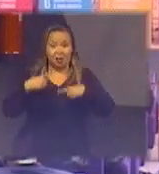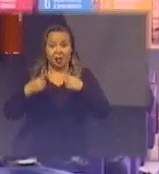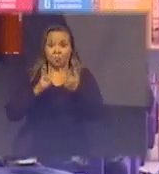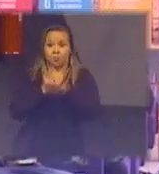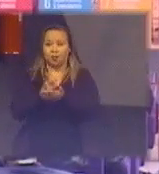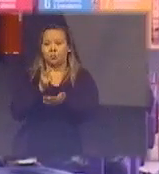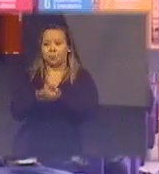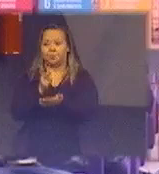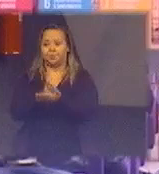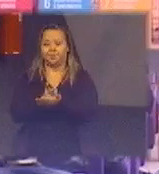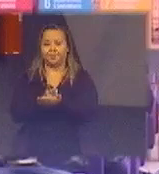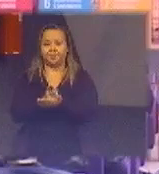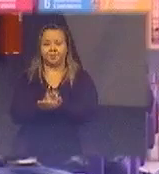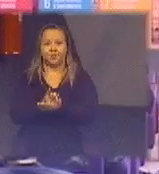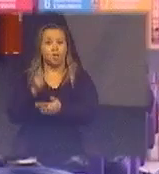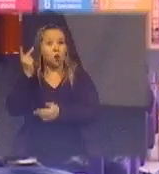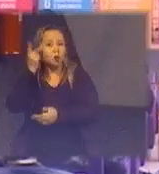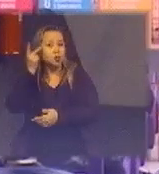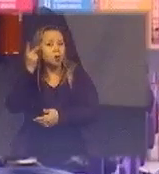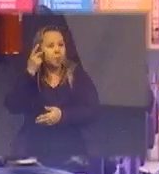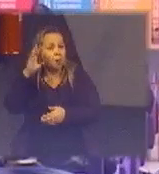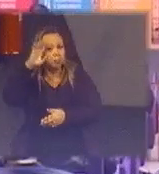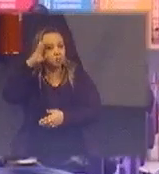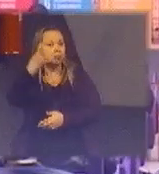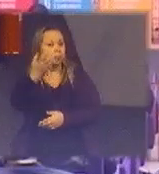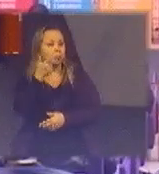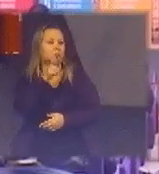Paulo também ele resolveu